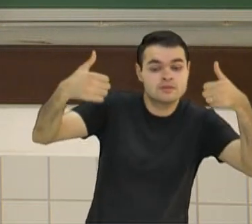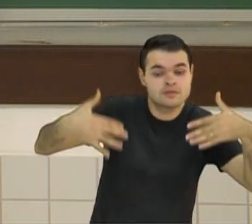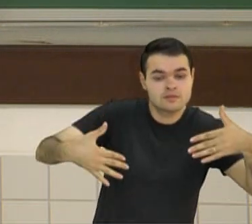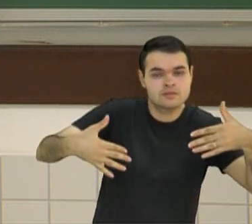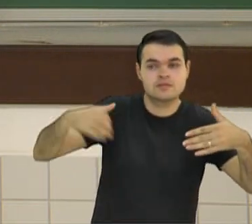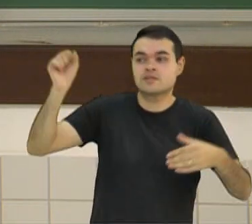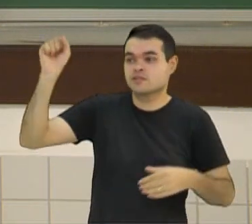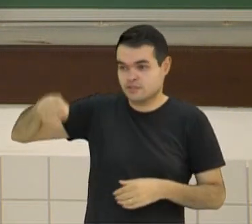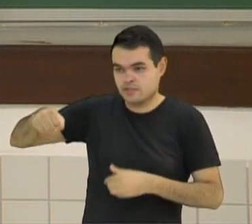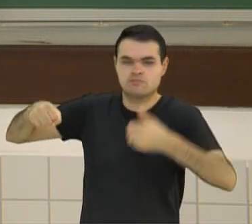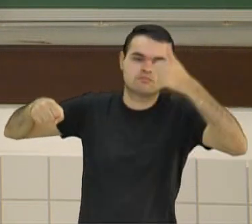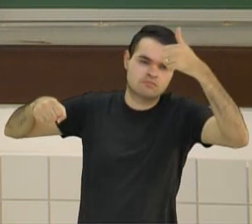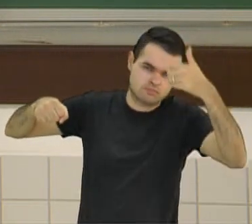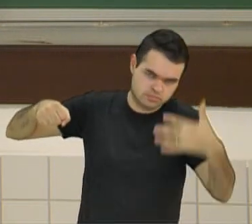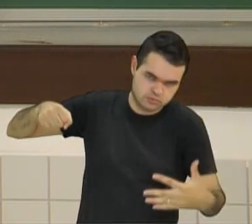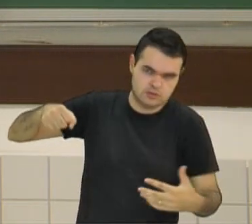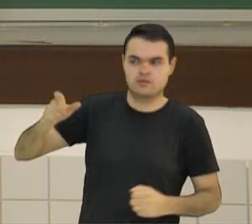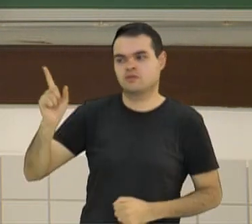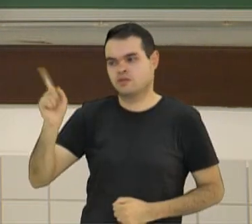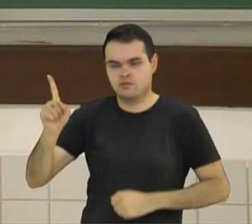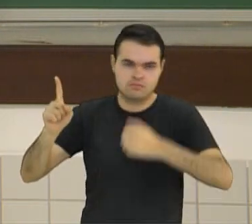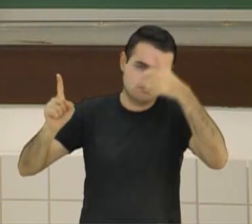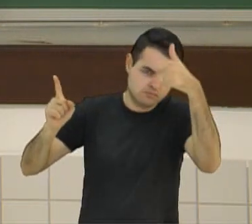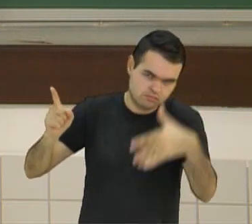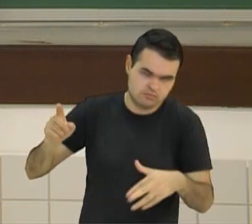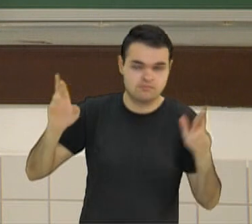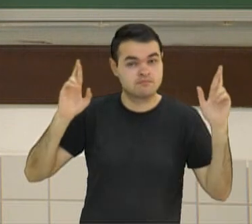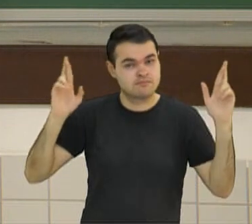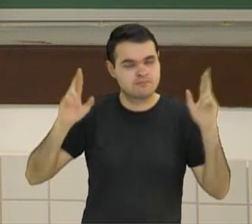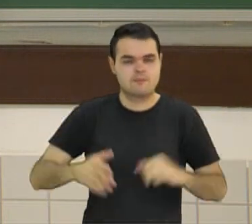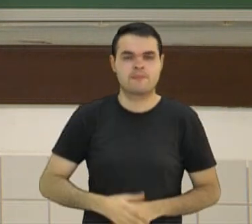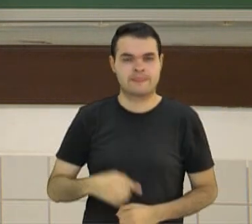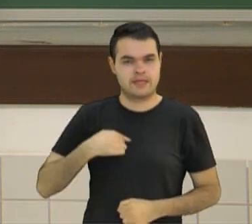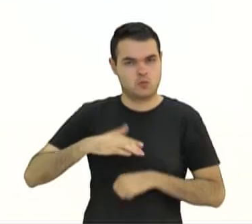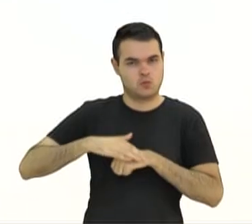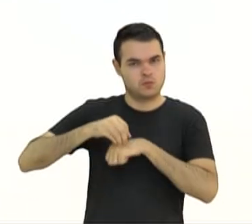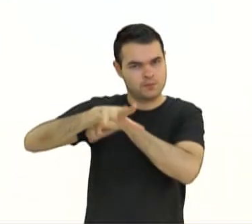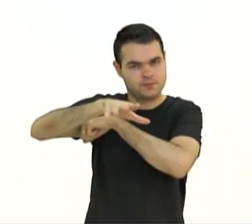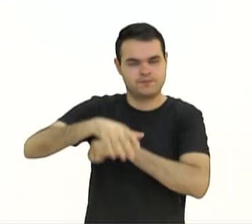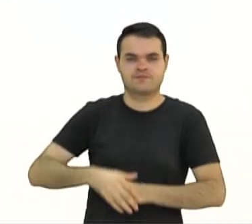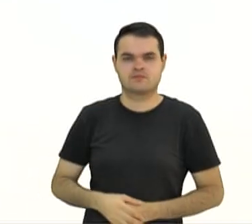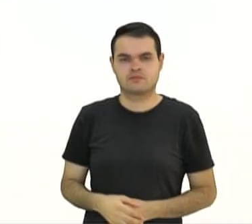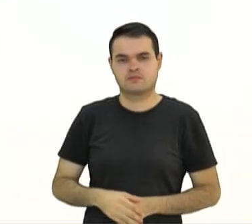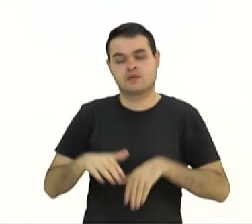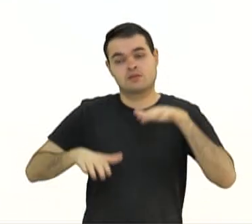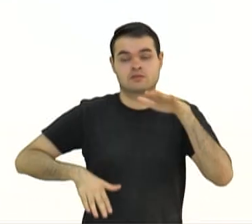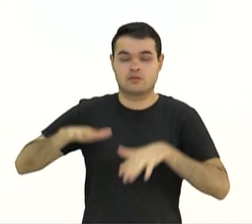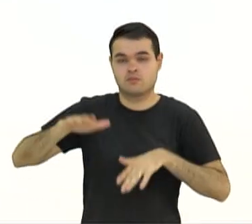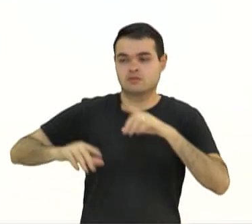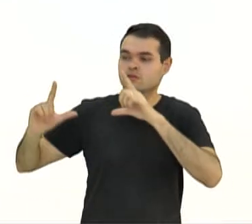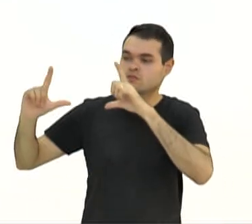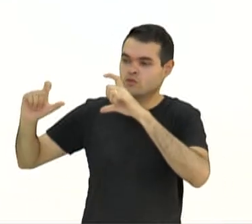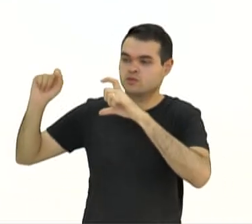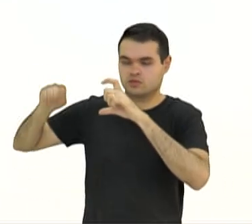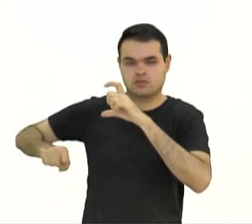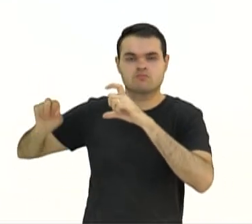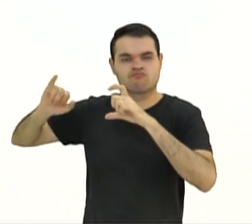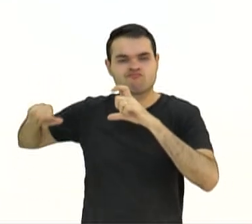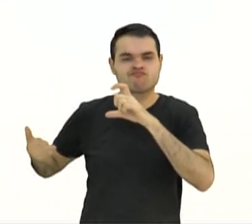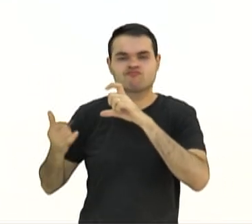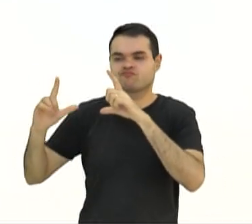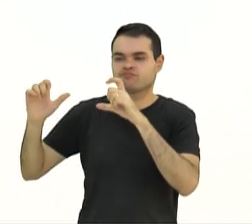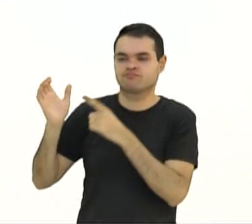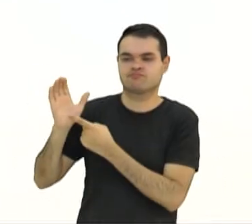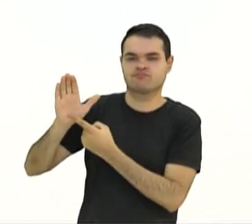sim por isso e por isso, ou não por isso e por isso. Vamos ver o que eu escrevi aqui. Geralmente, as fotografias são usadas para